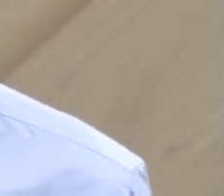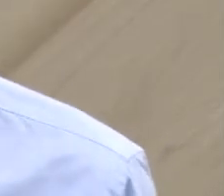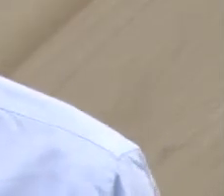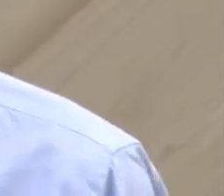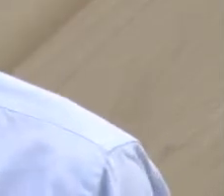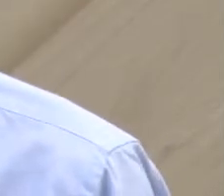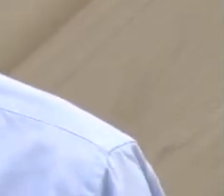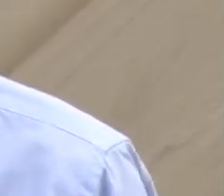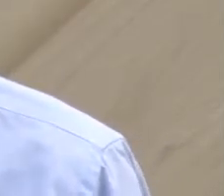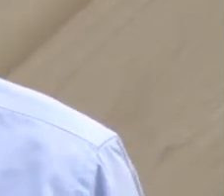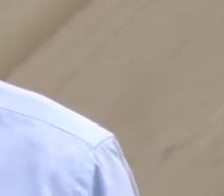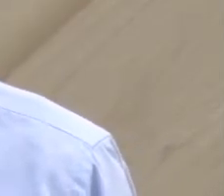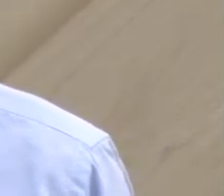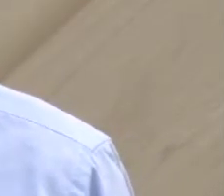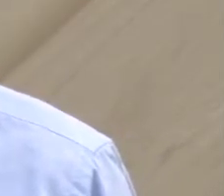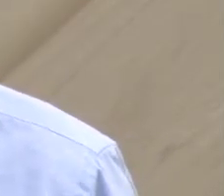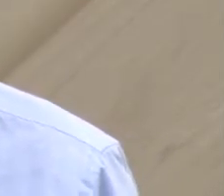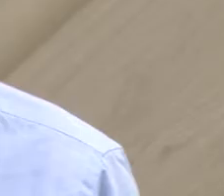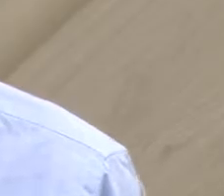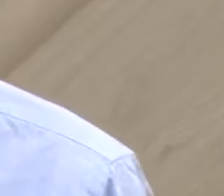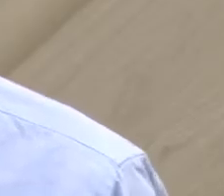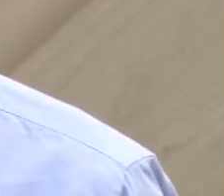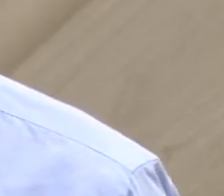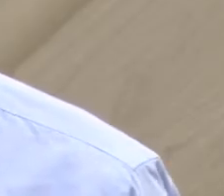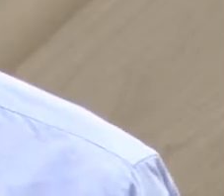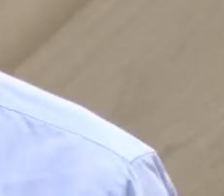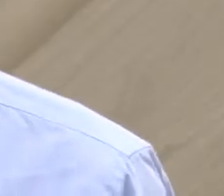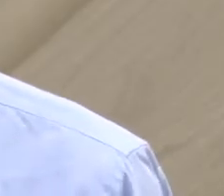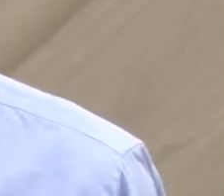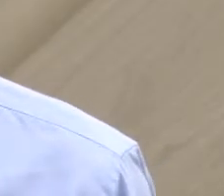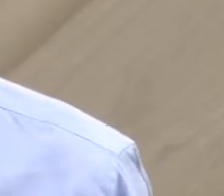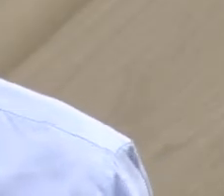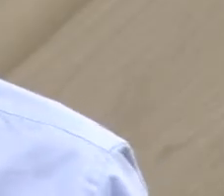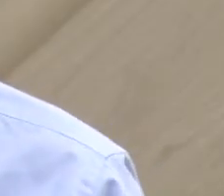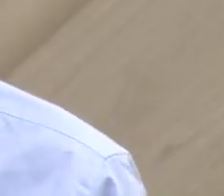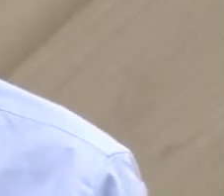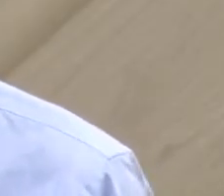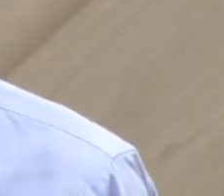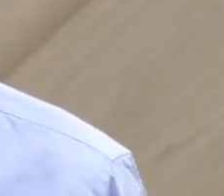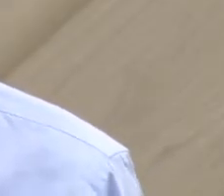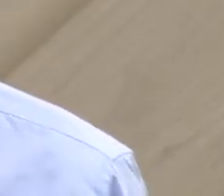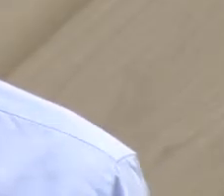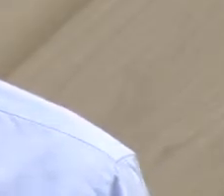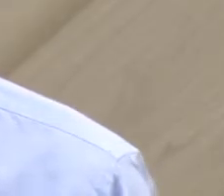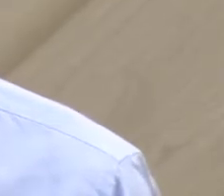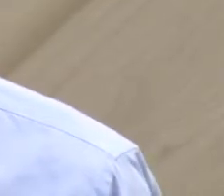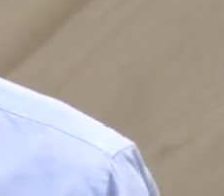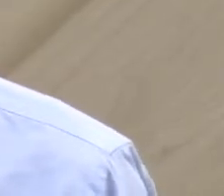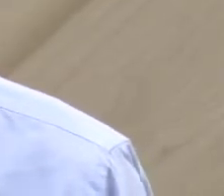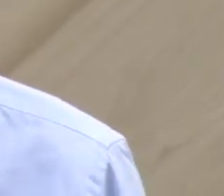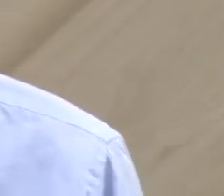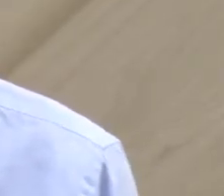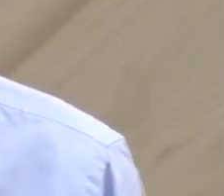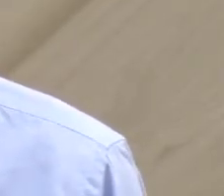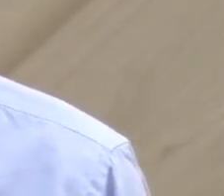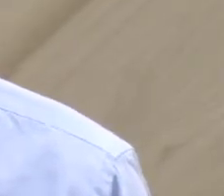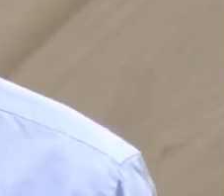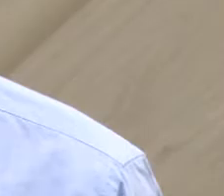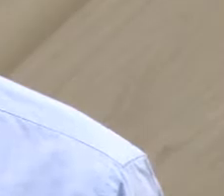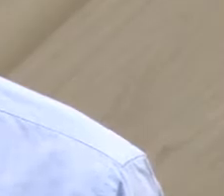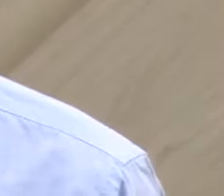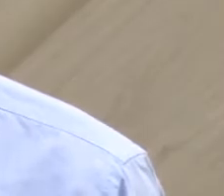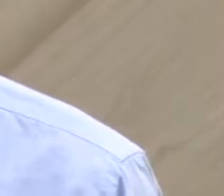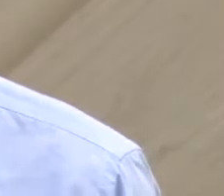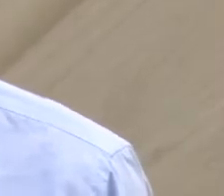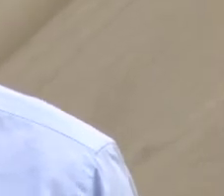além de atleta, eu sou professor. Então, é de muita responsabilidade da minha parte colocar novos alunos, né, e novos praticantes nas